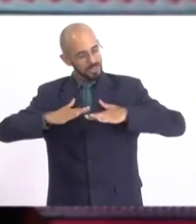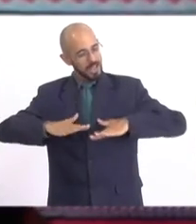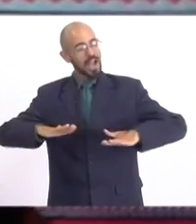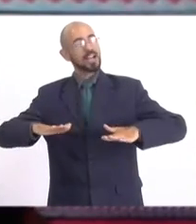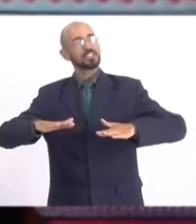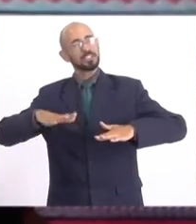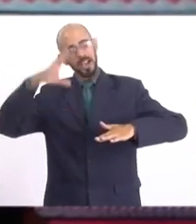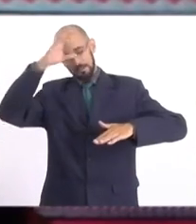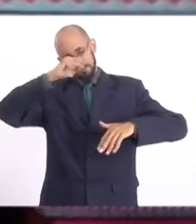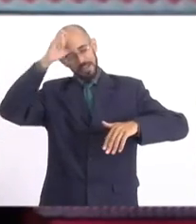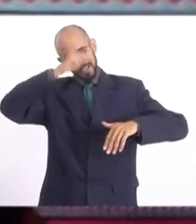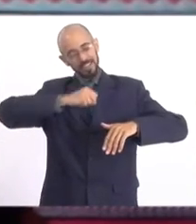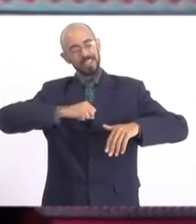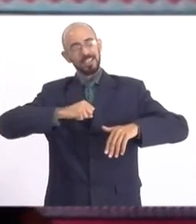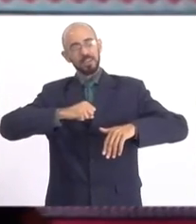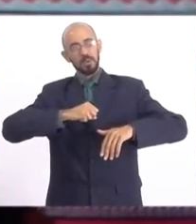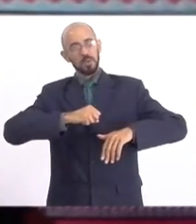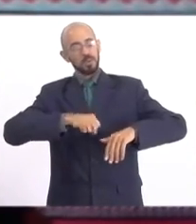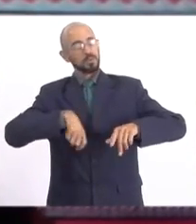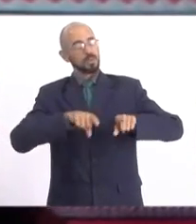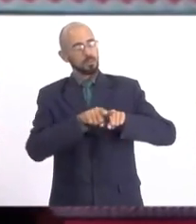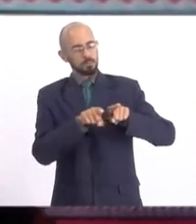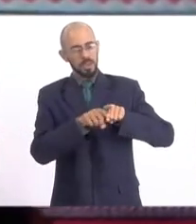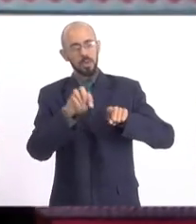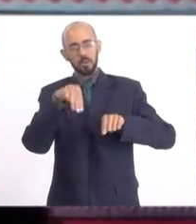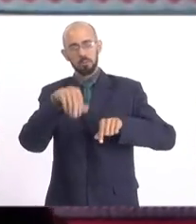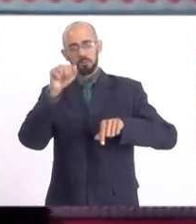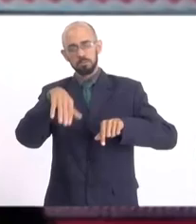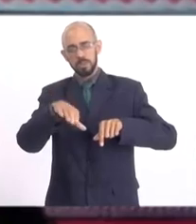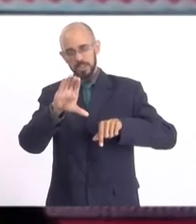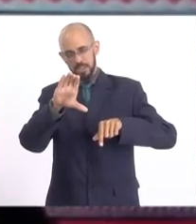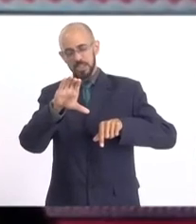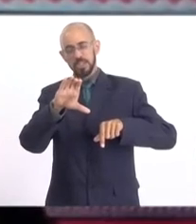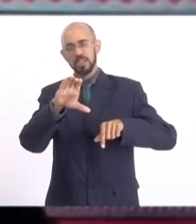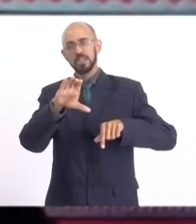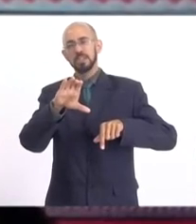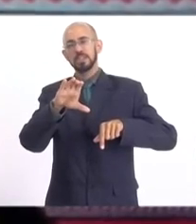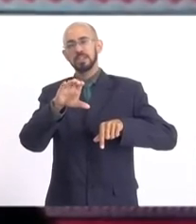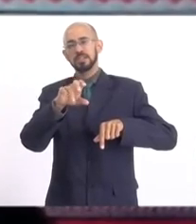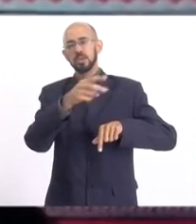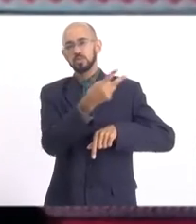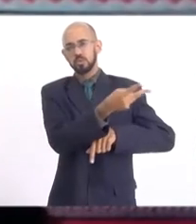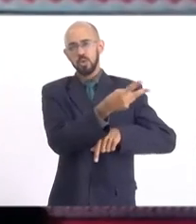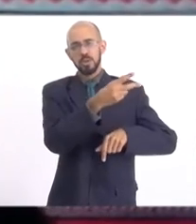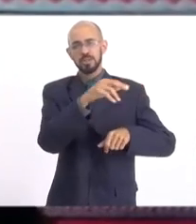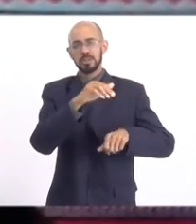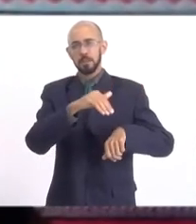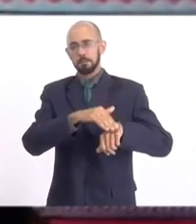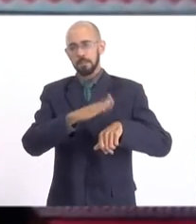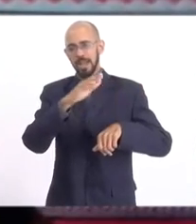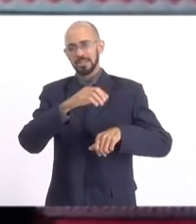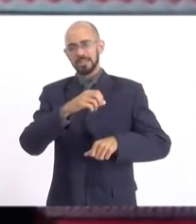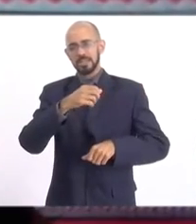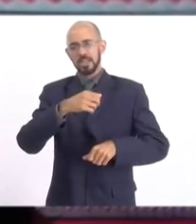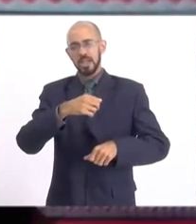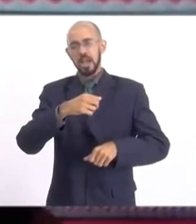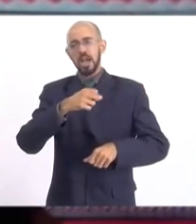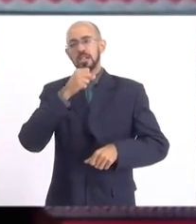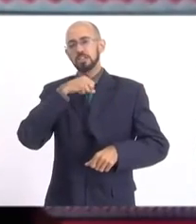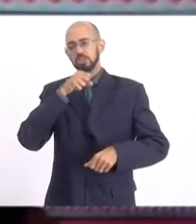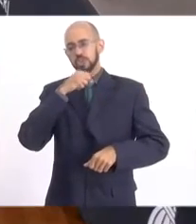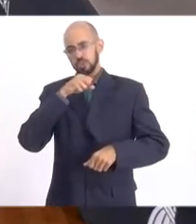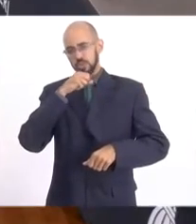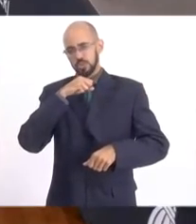aprendendo com o Luiz, com o Mink, que são os dois mais antigos e desde o início fazem parte da